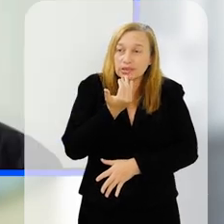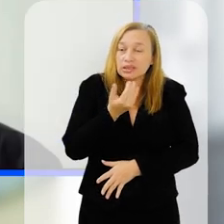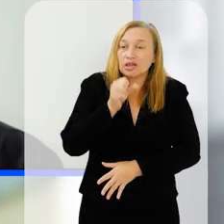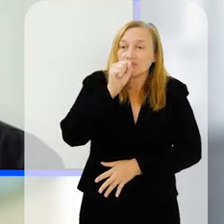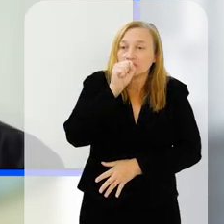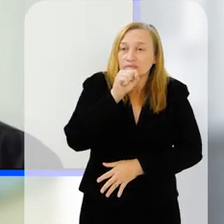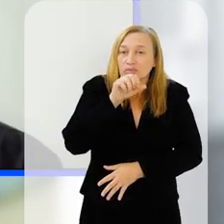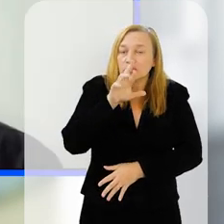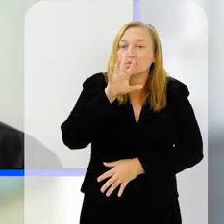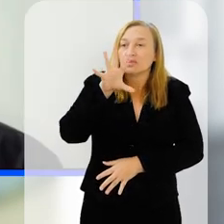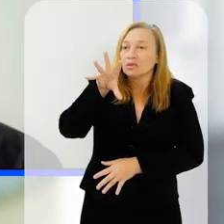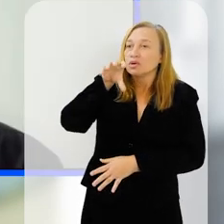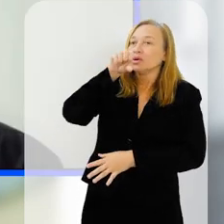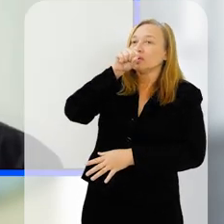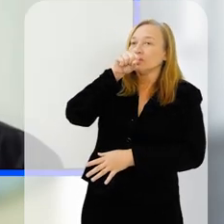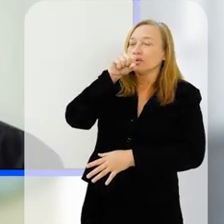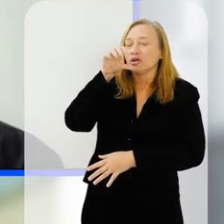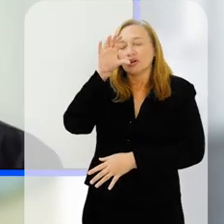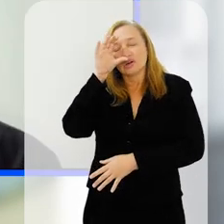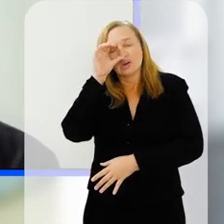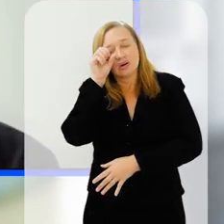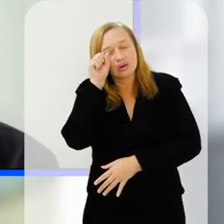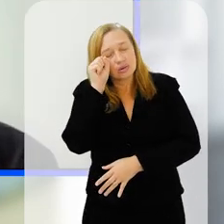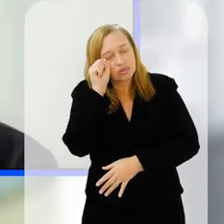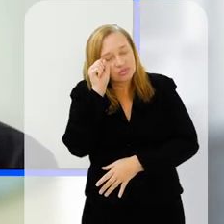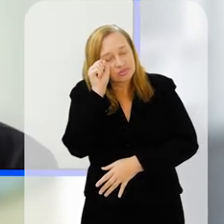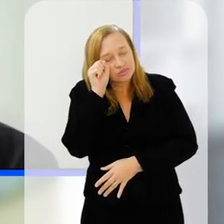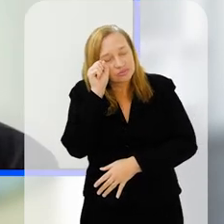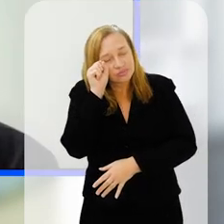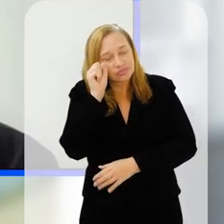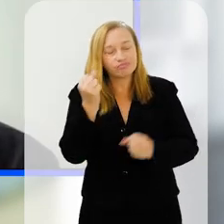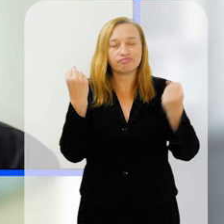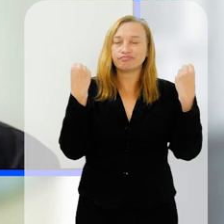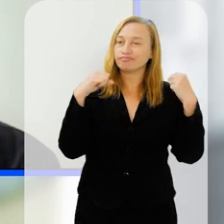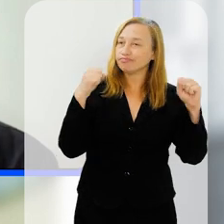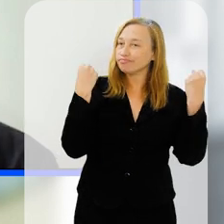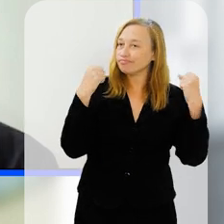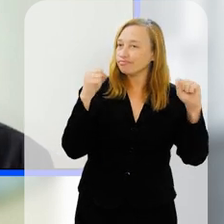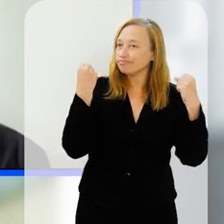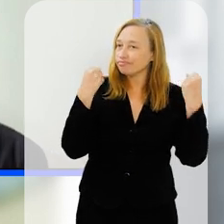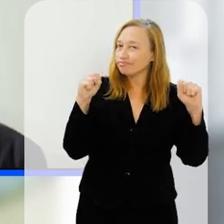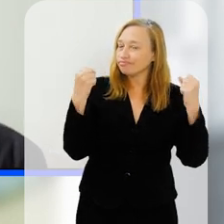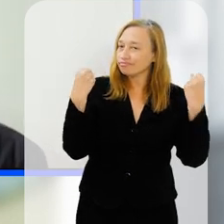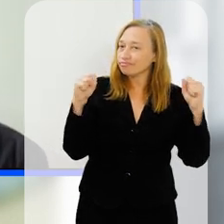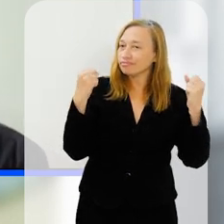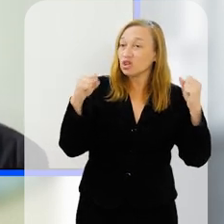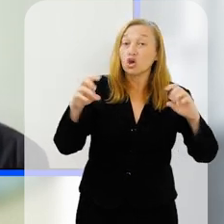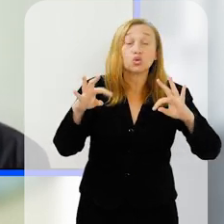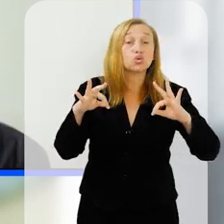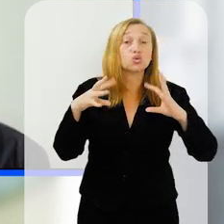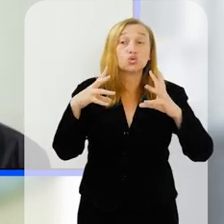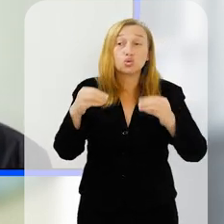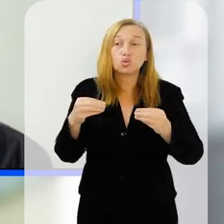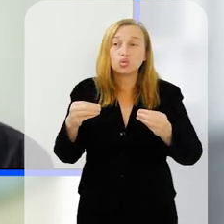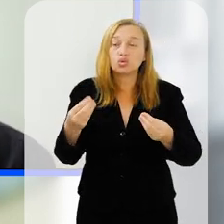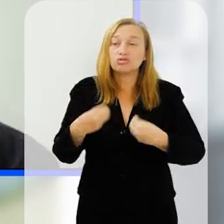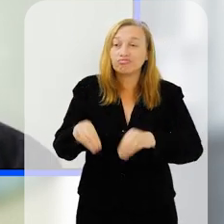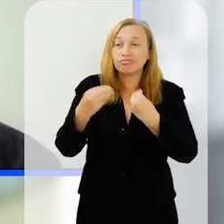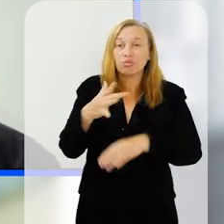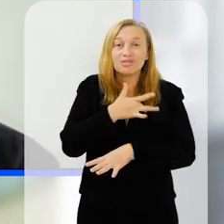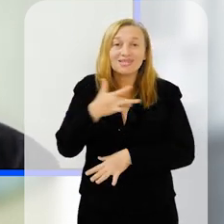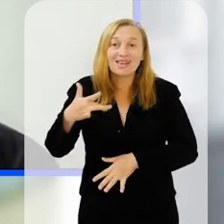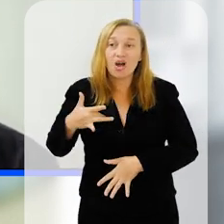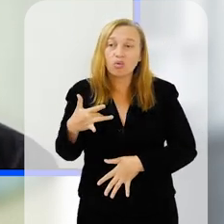a pessoa ingere, o ar que ela respira, o sono que ela se concedeu, os exercícios físicos que ela realizou, tudo que